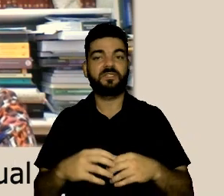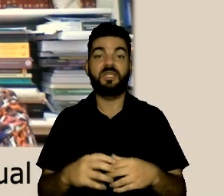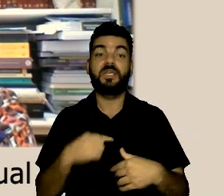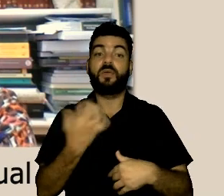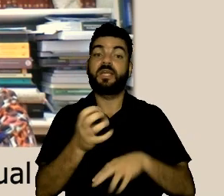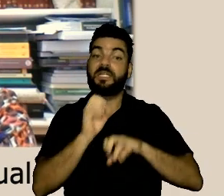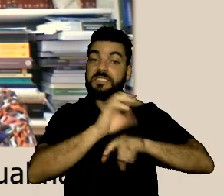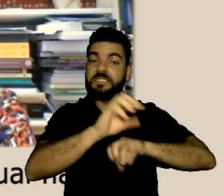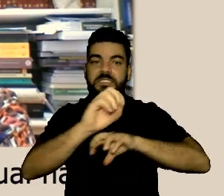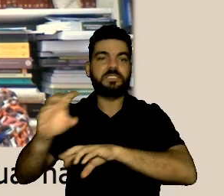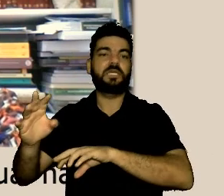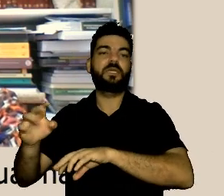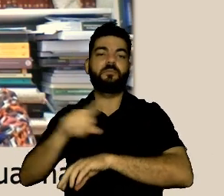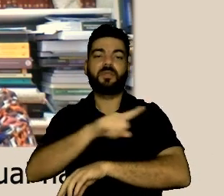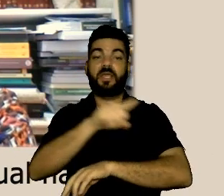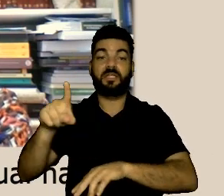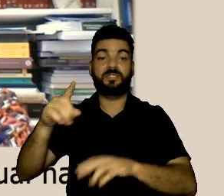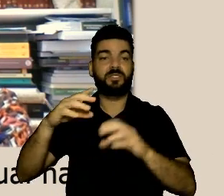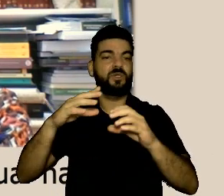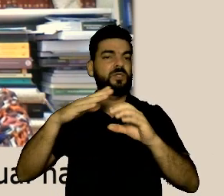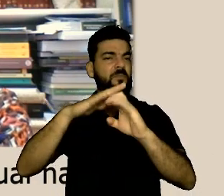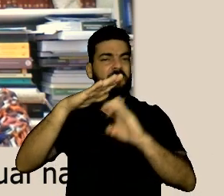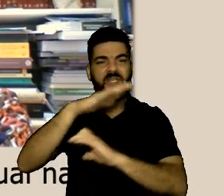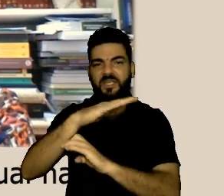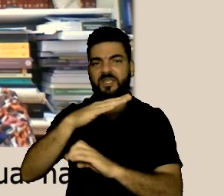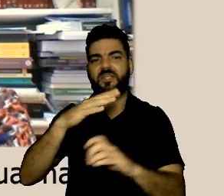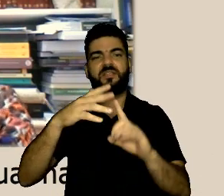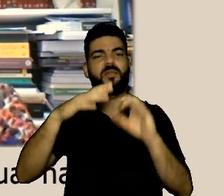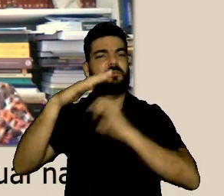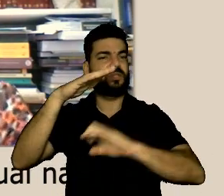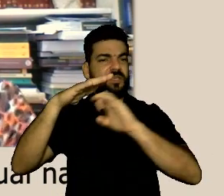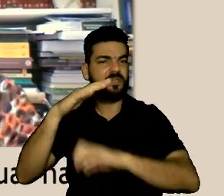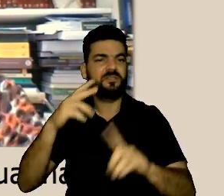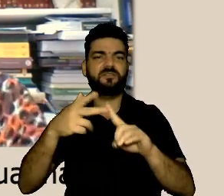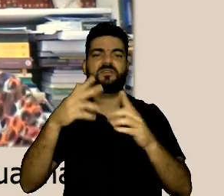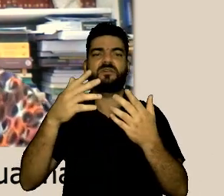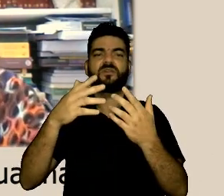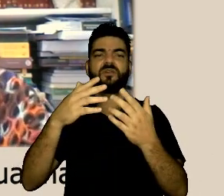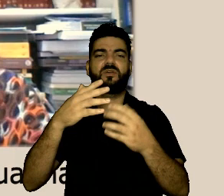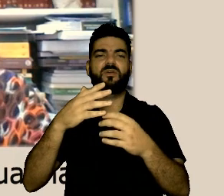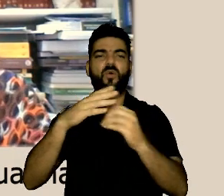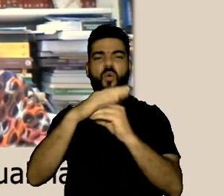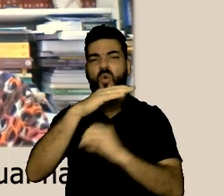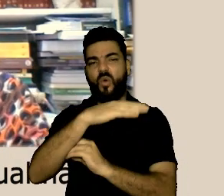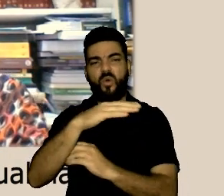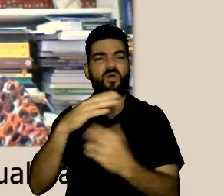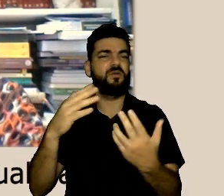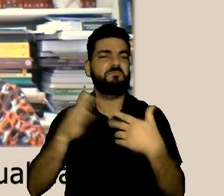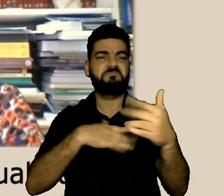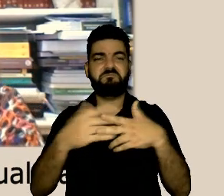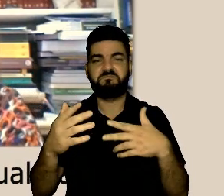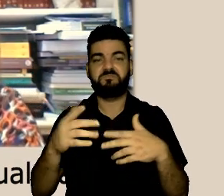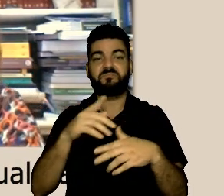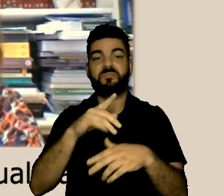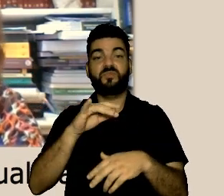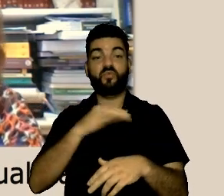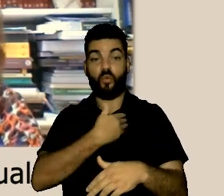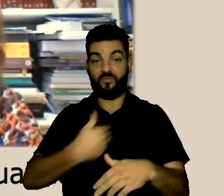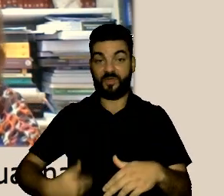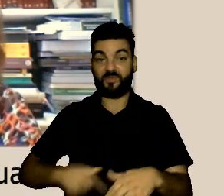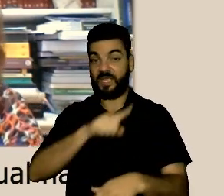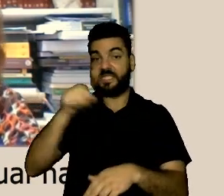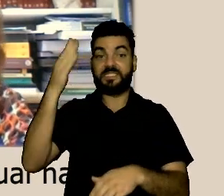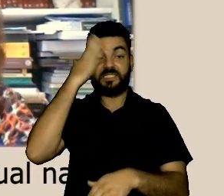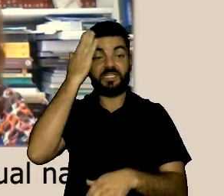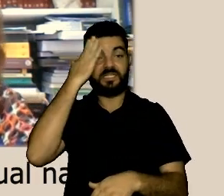ela se faz passo a passo e nós procuramos disseminar essa cultura com os nossos pares ouvidores